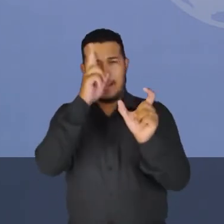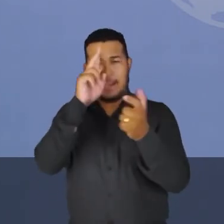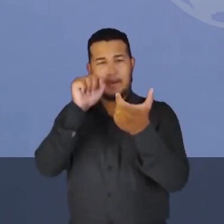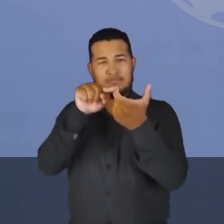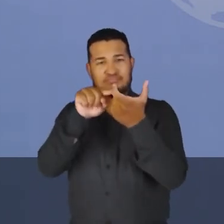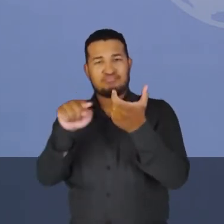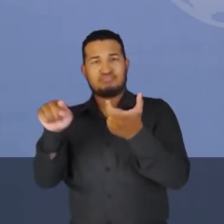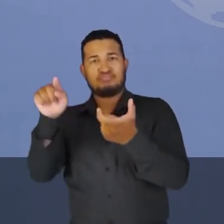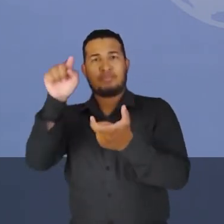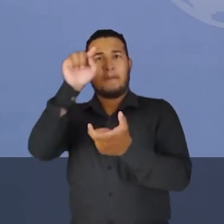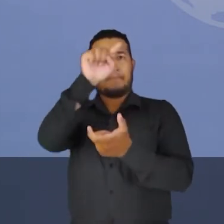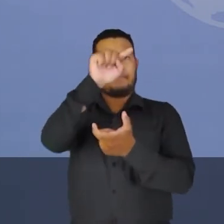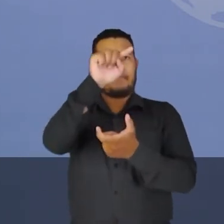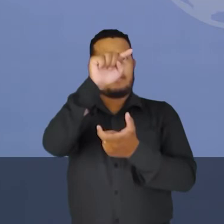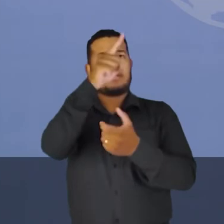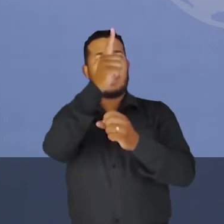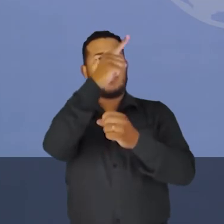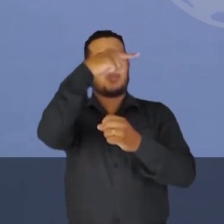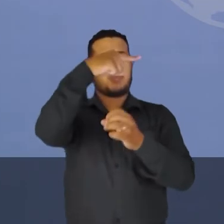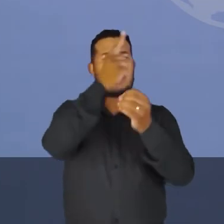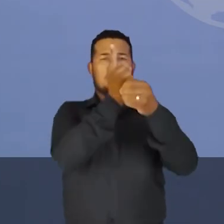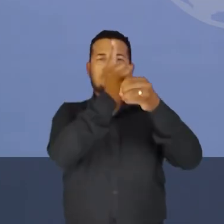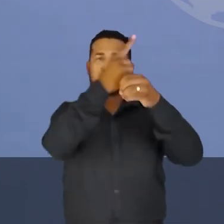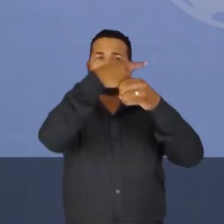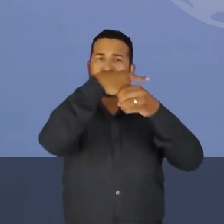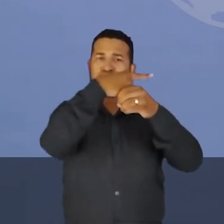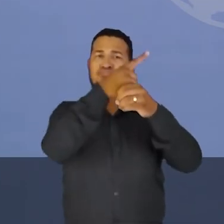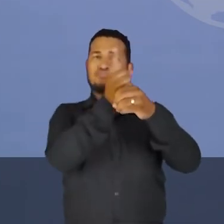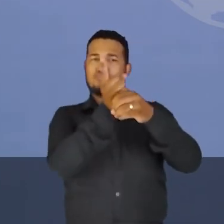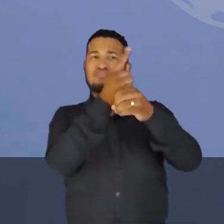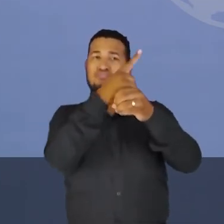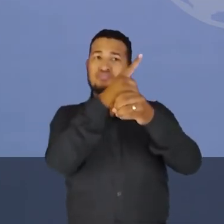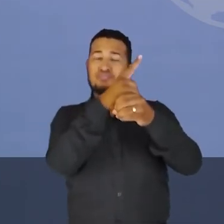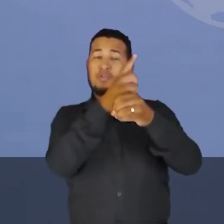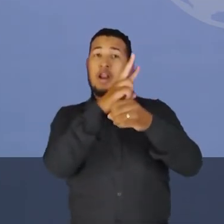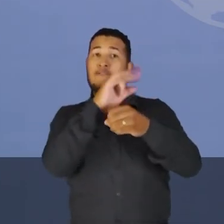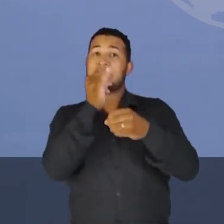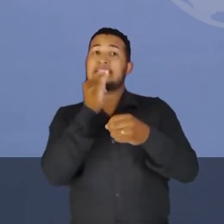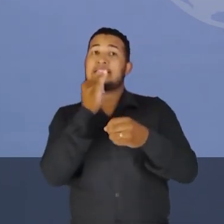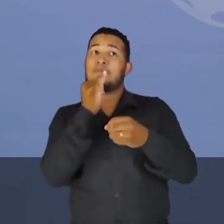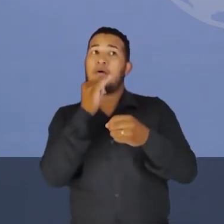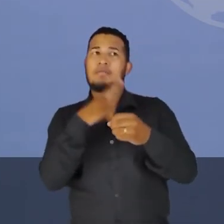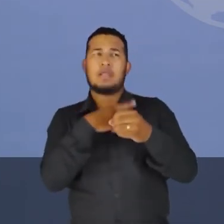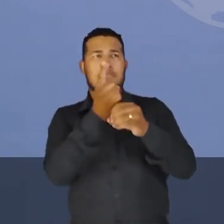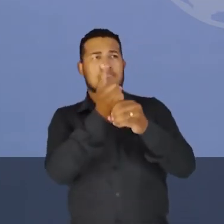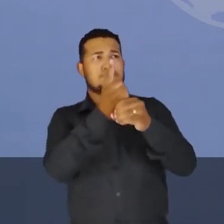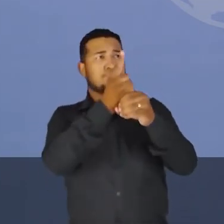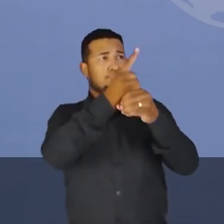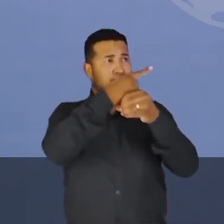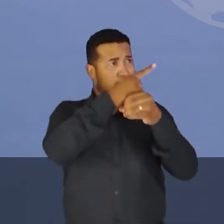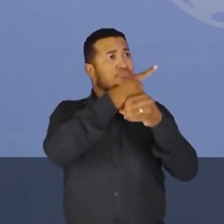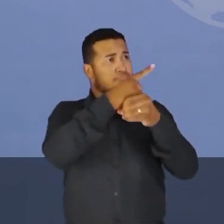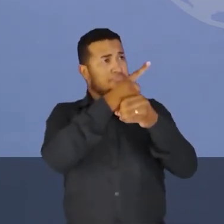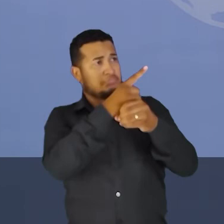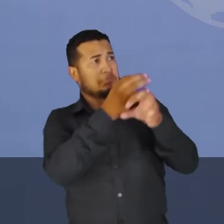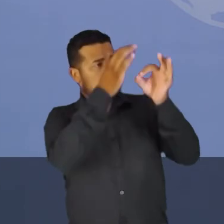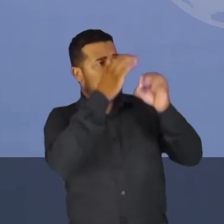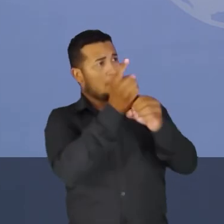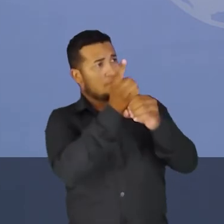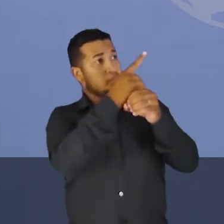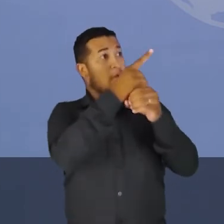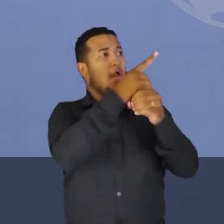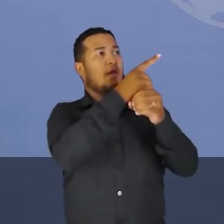bússola iria interagir com este campo, e o ponteiro dela iria assumir uma direção e iria assumir um sentido.